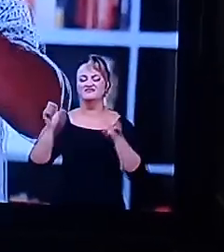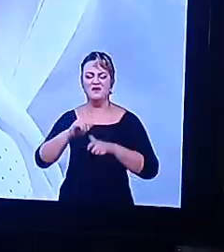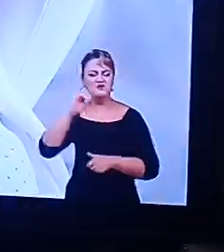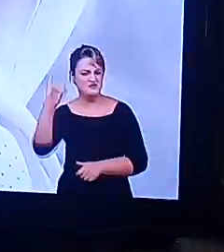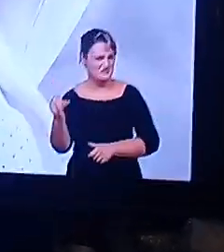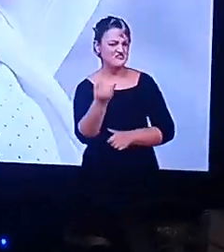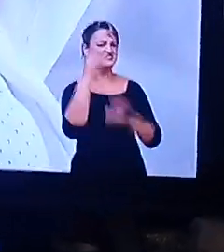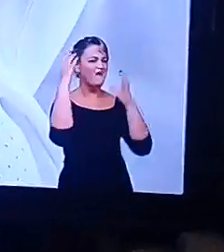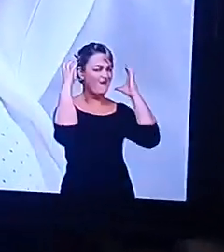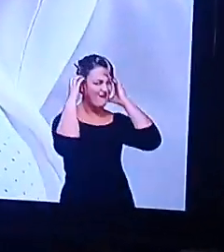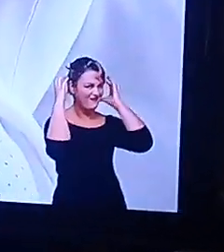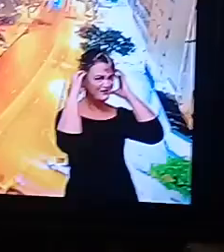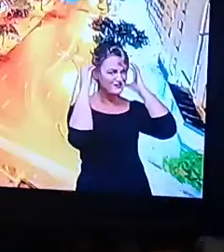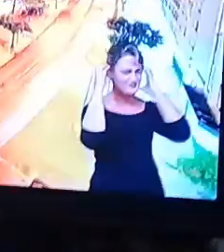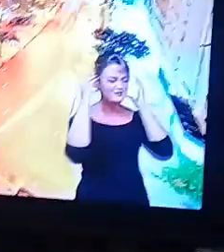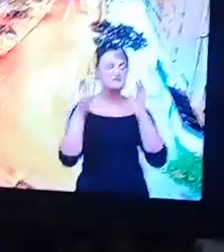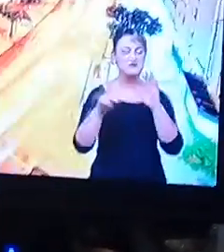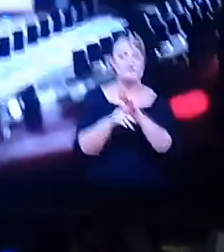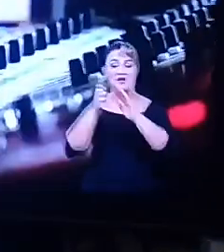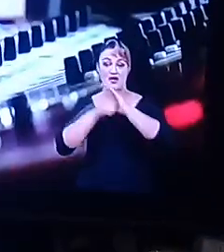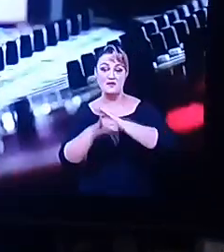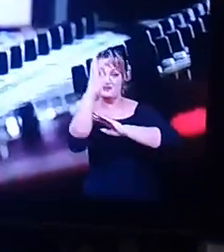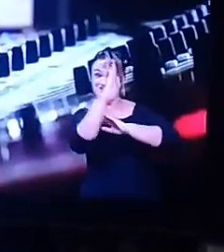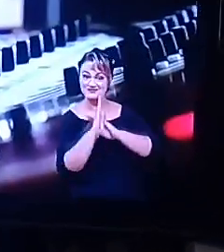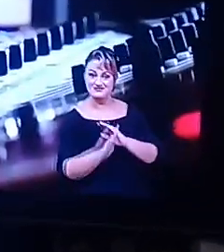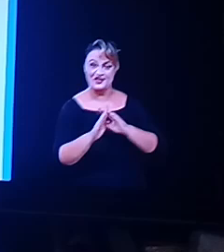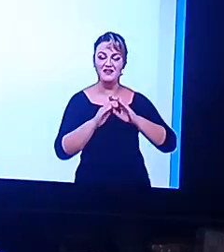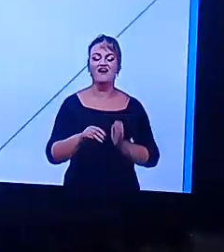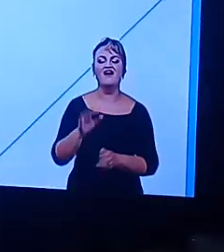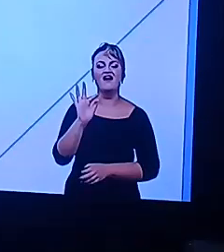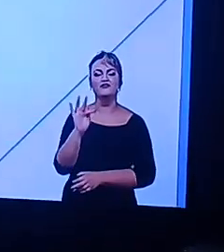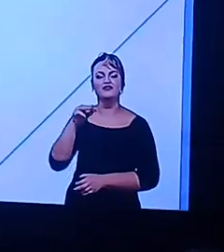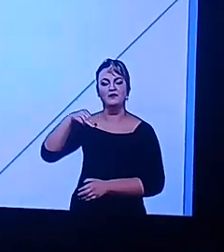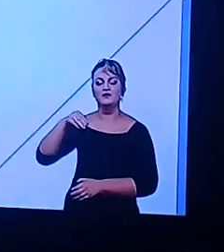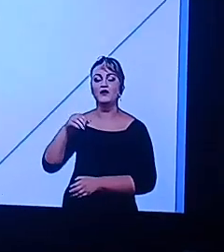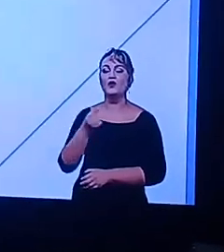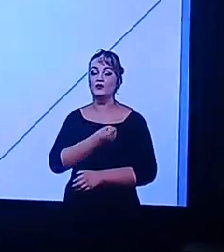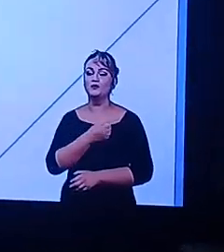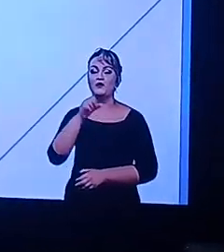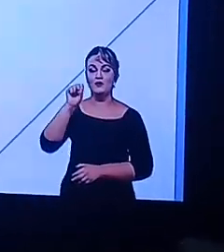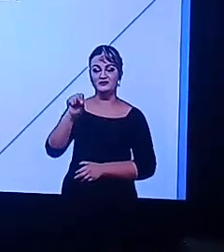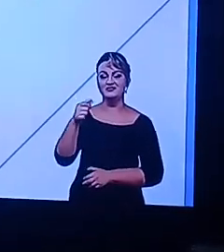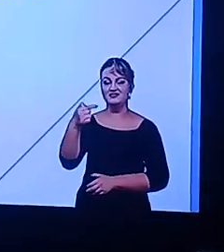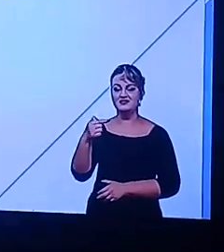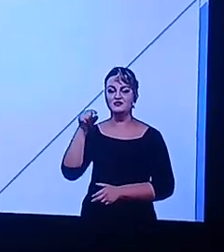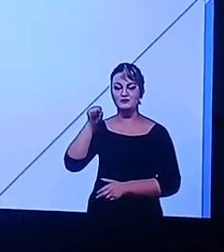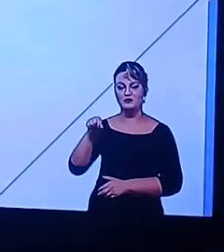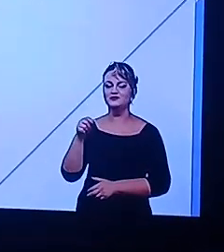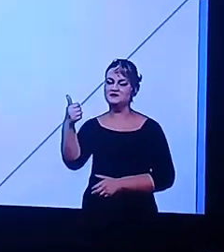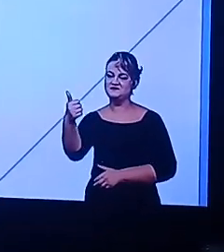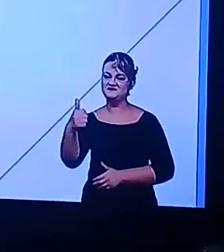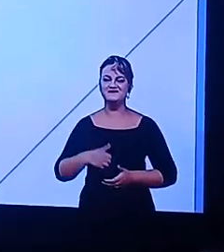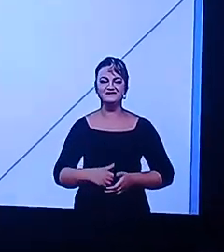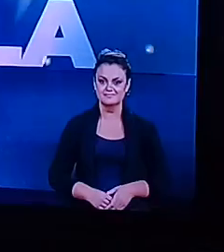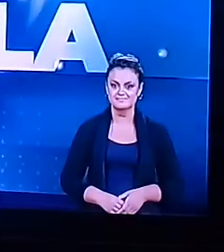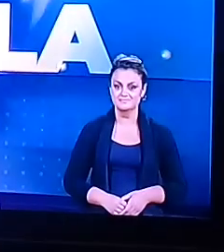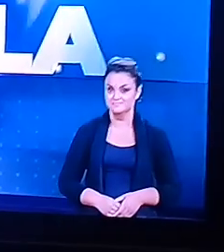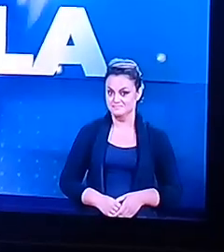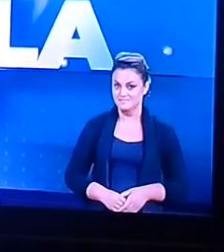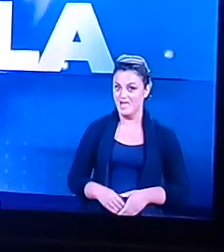melhorar É o agro Mais Então é mais Mais estudo Mais tecnologia Mais ciência